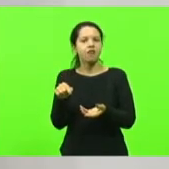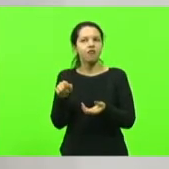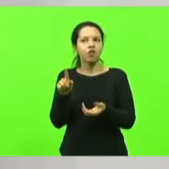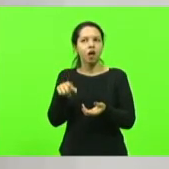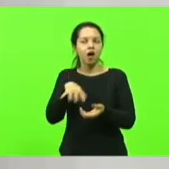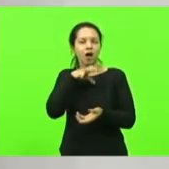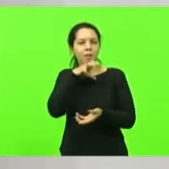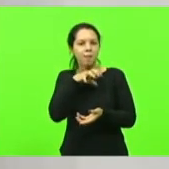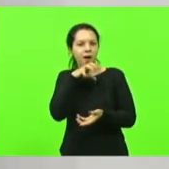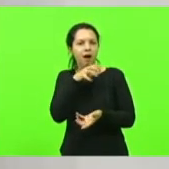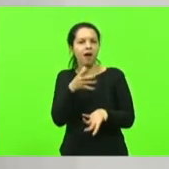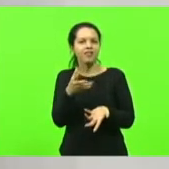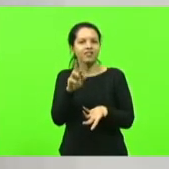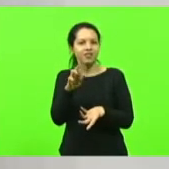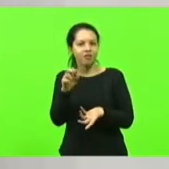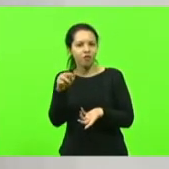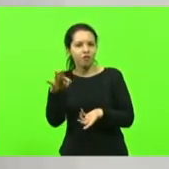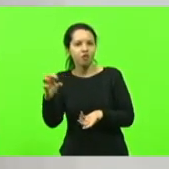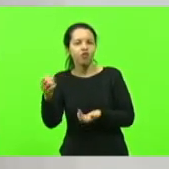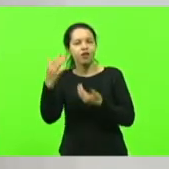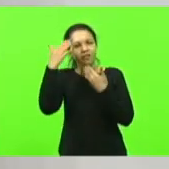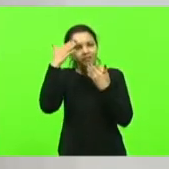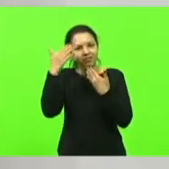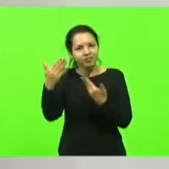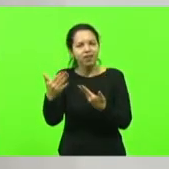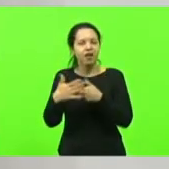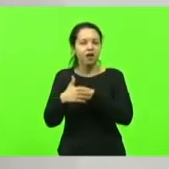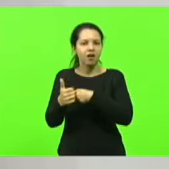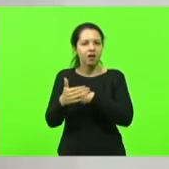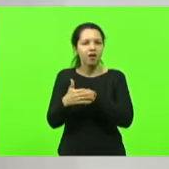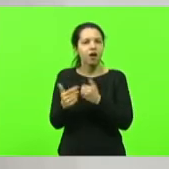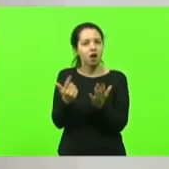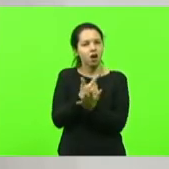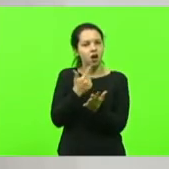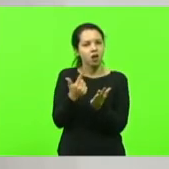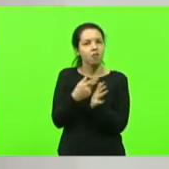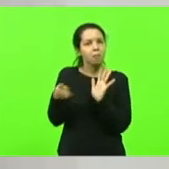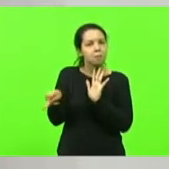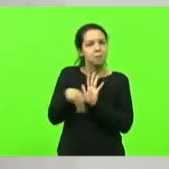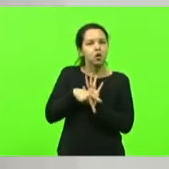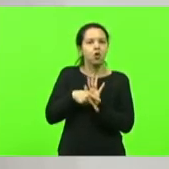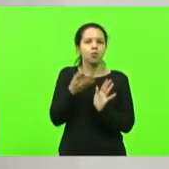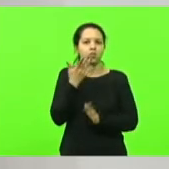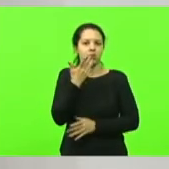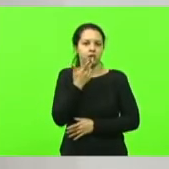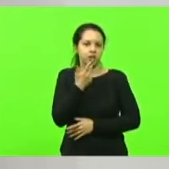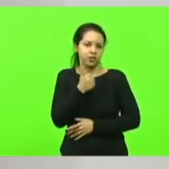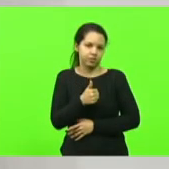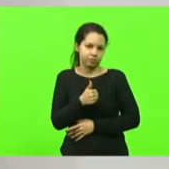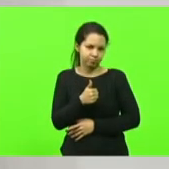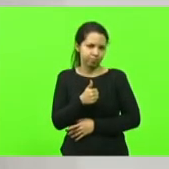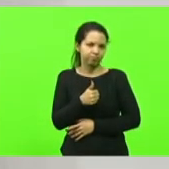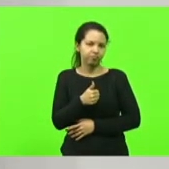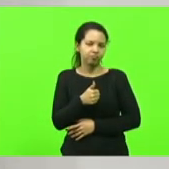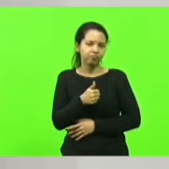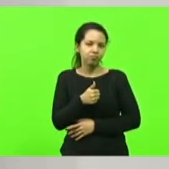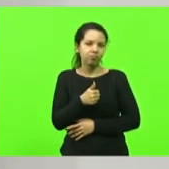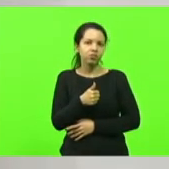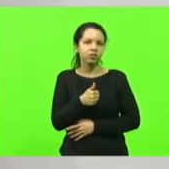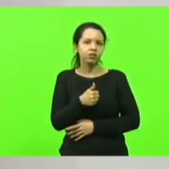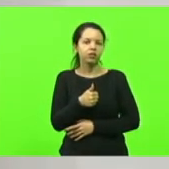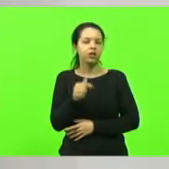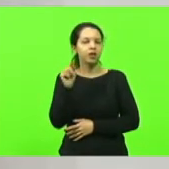agradeço até pela dedicação, um livro infantil de iniciativa dessa